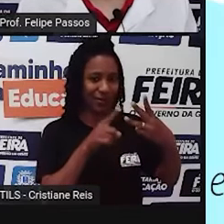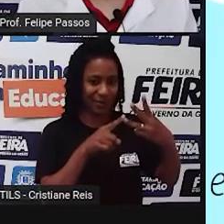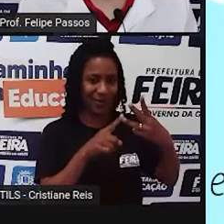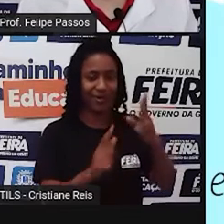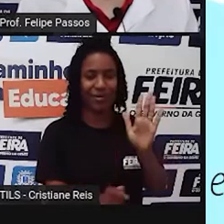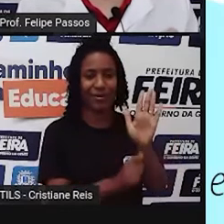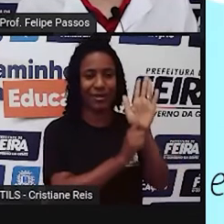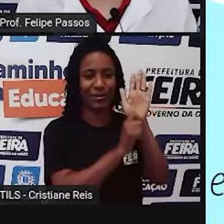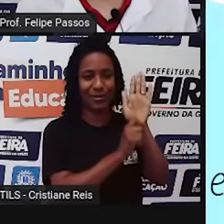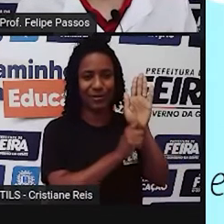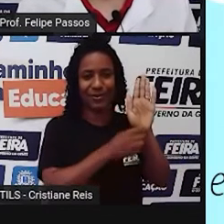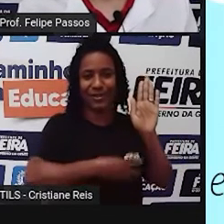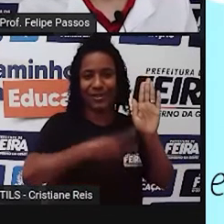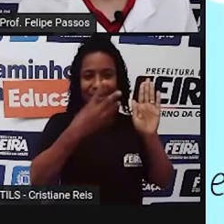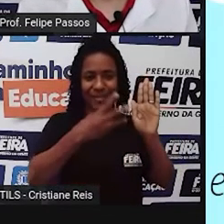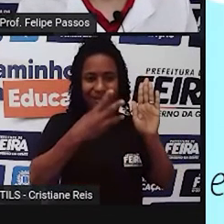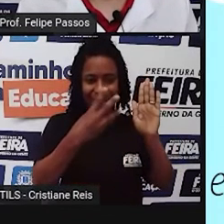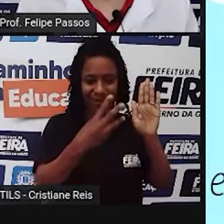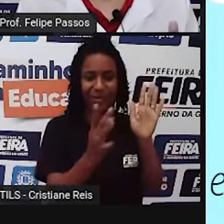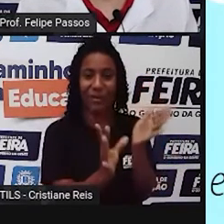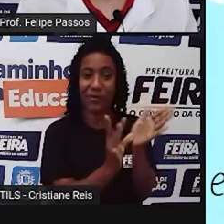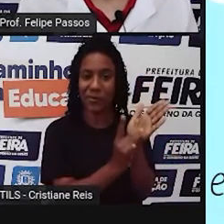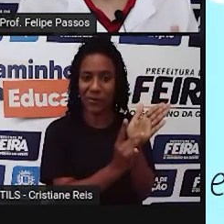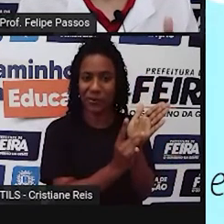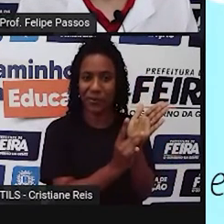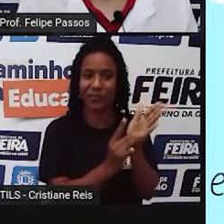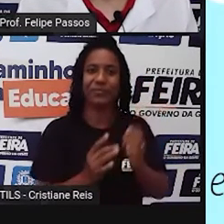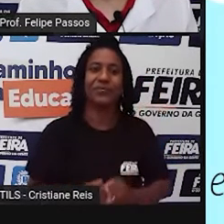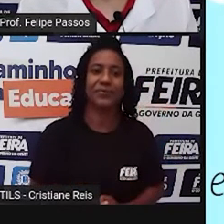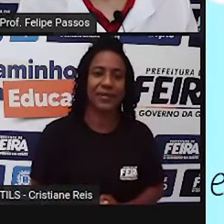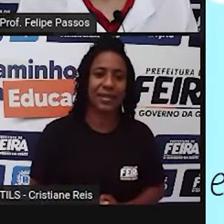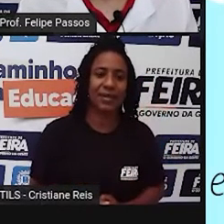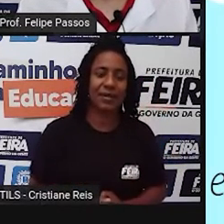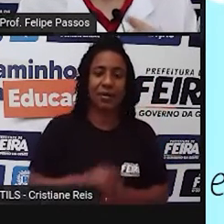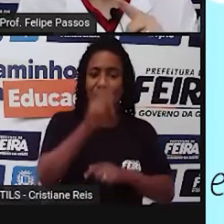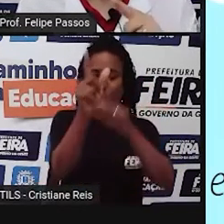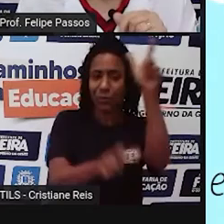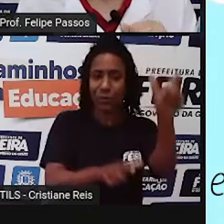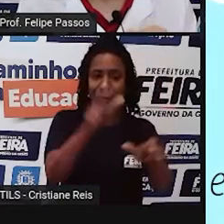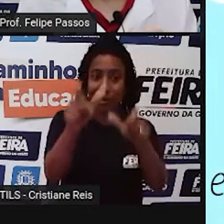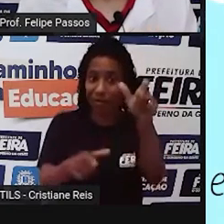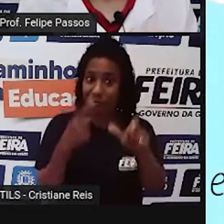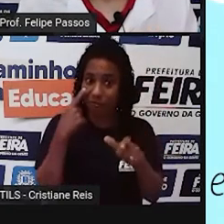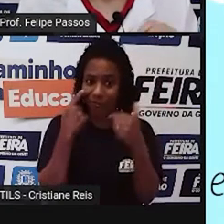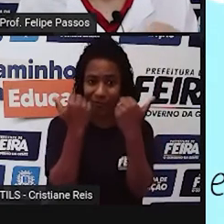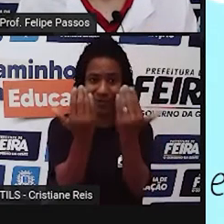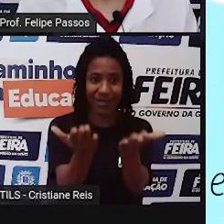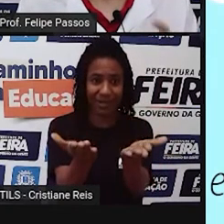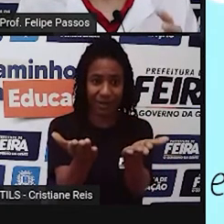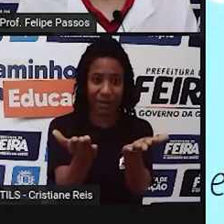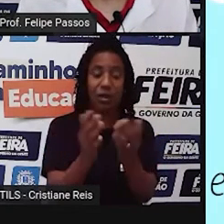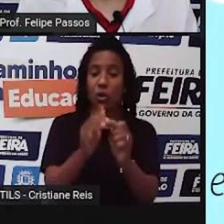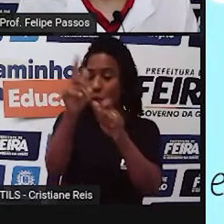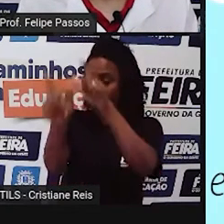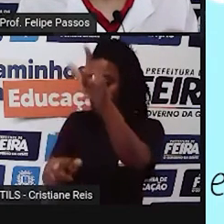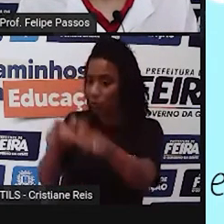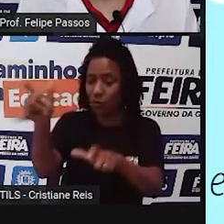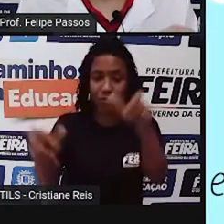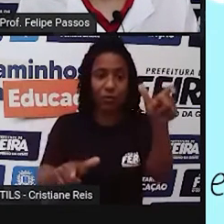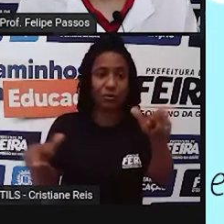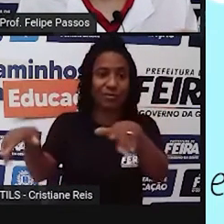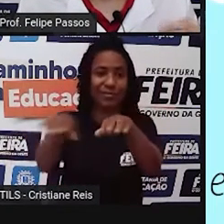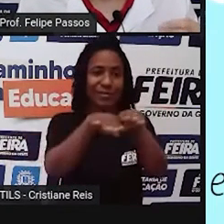primeiro, no artigo terceiro, diz o seguinte, todo indivíduo, leiam comigo, está aí no slide, todo indivíduo